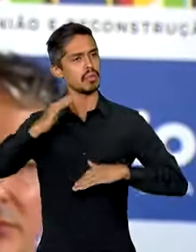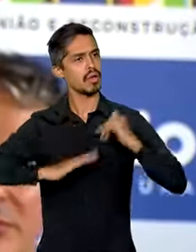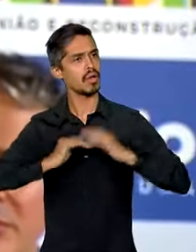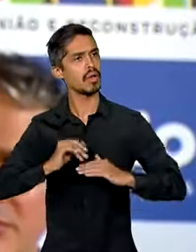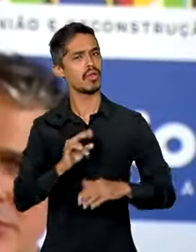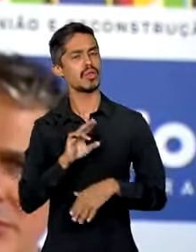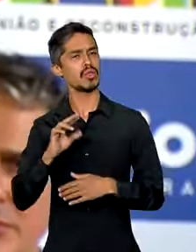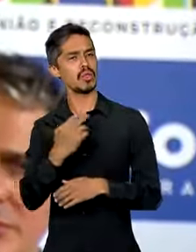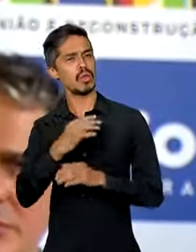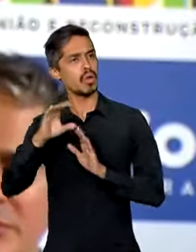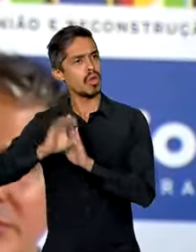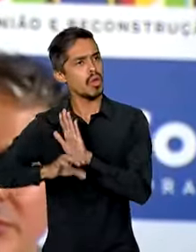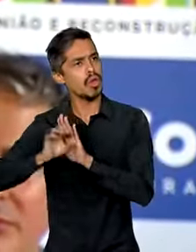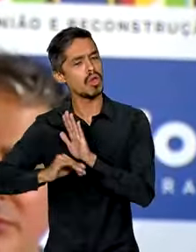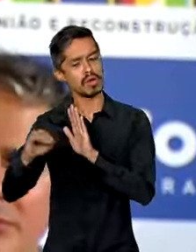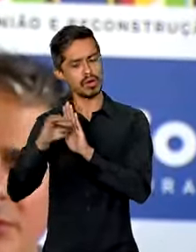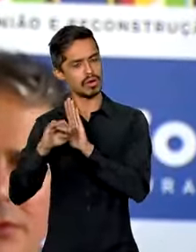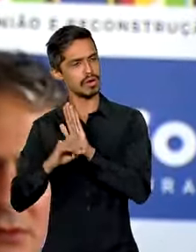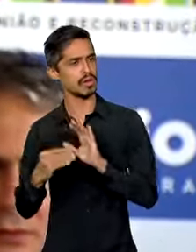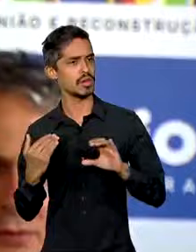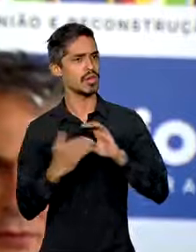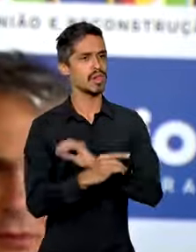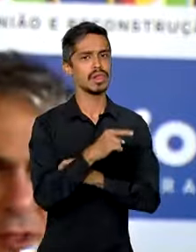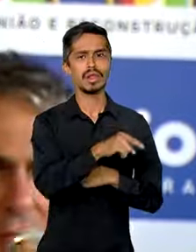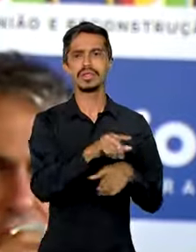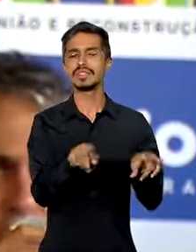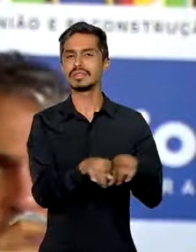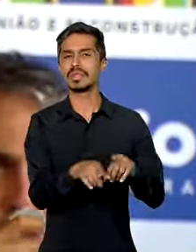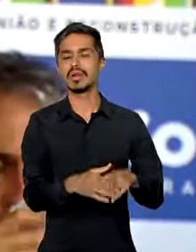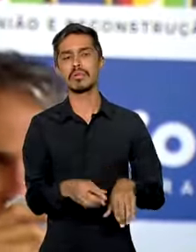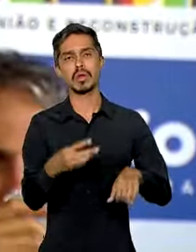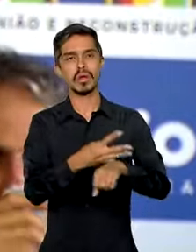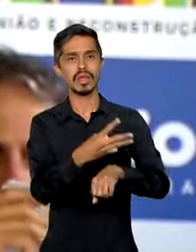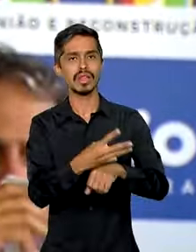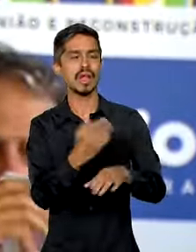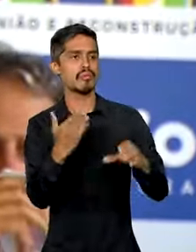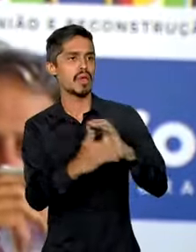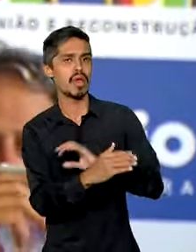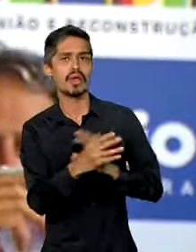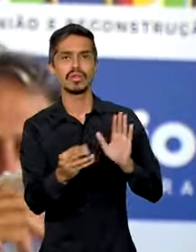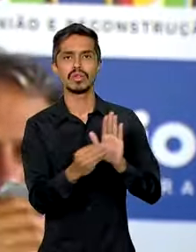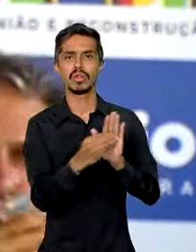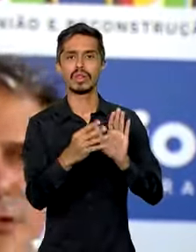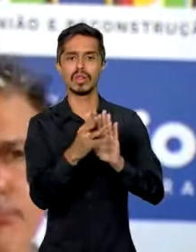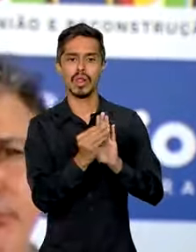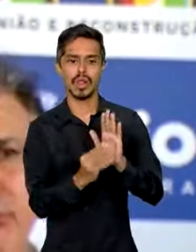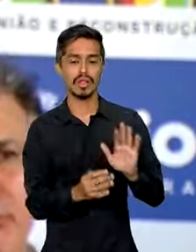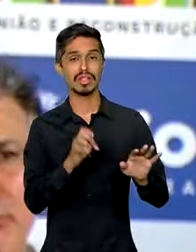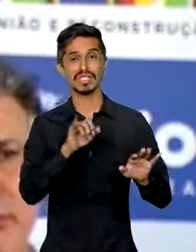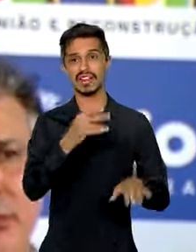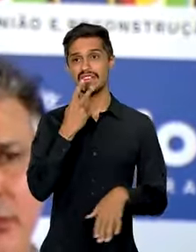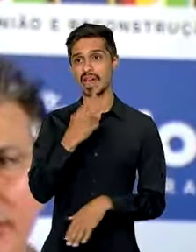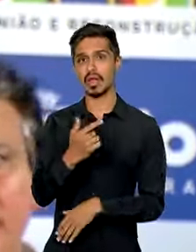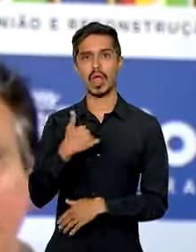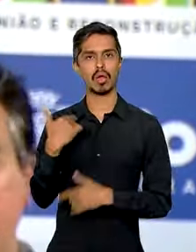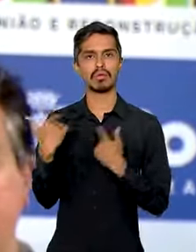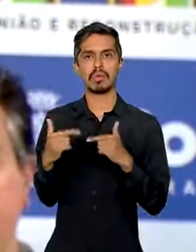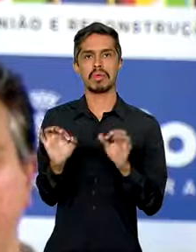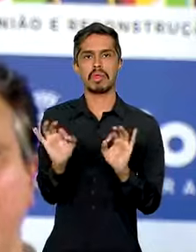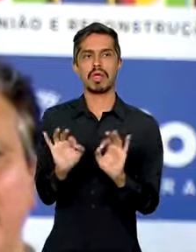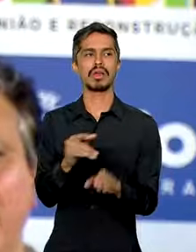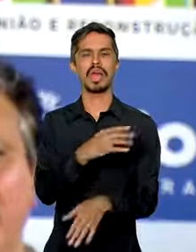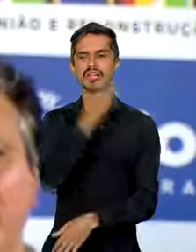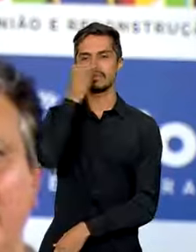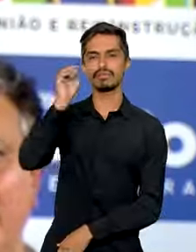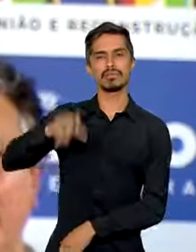aí faz até um currículo dela, pega o telefone dela, o zap para entrar em contato. Se a gente fala, não tenho profissão, ninguém nem dá